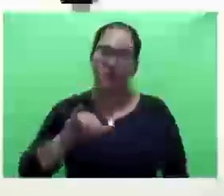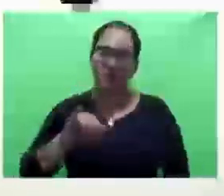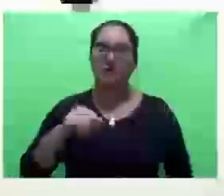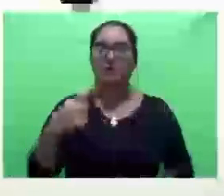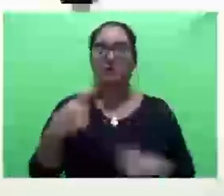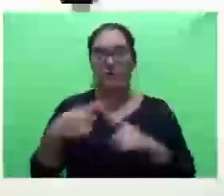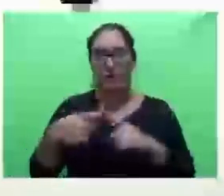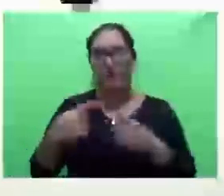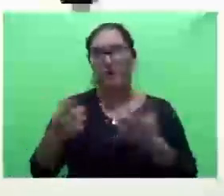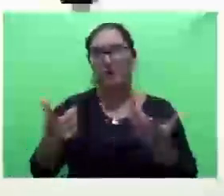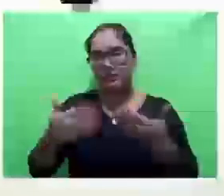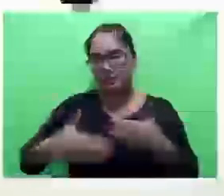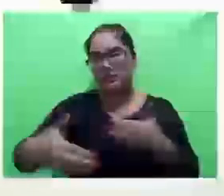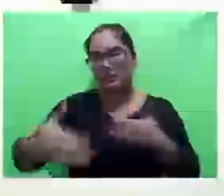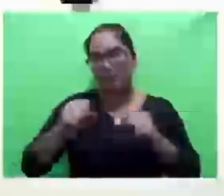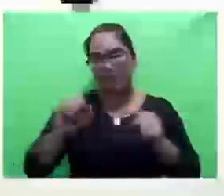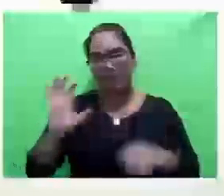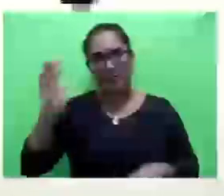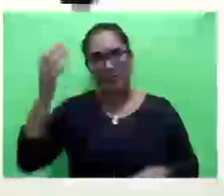pouco, se cria um espaço.